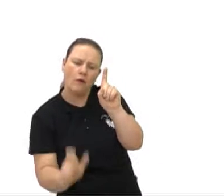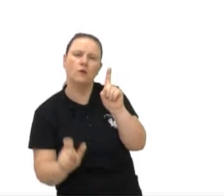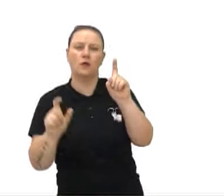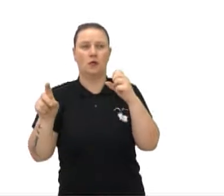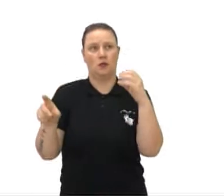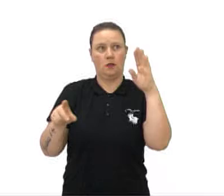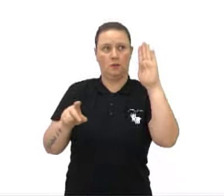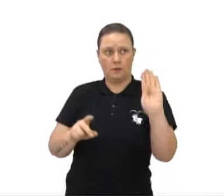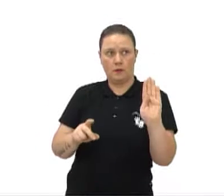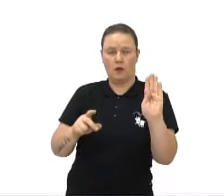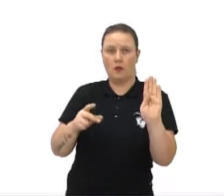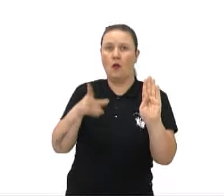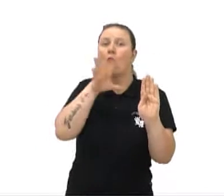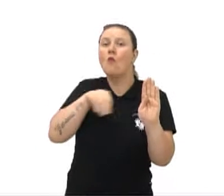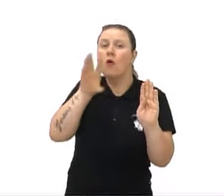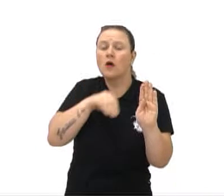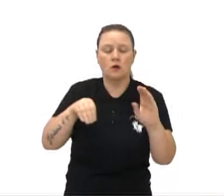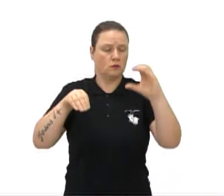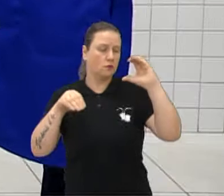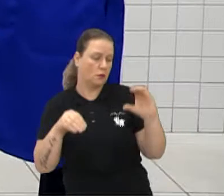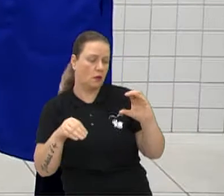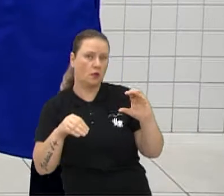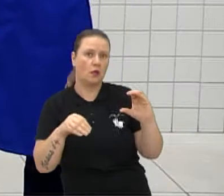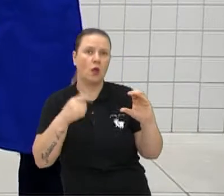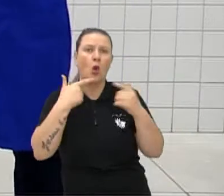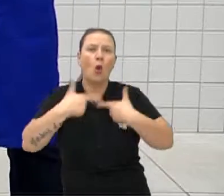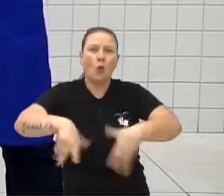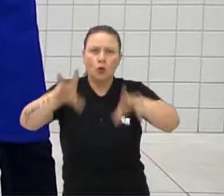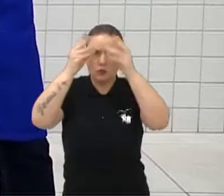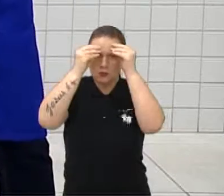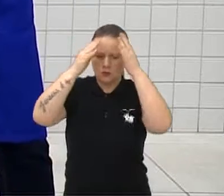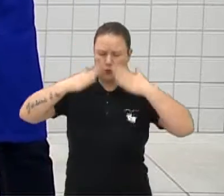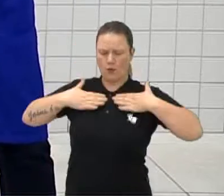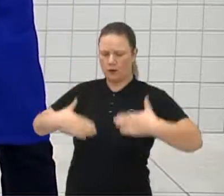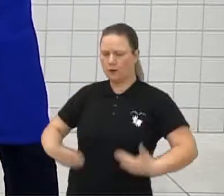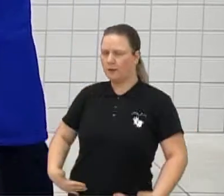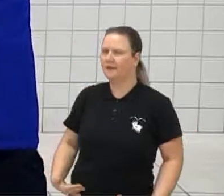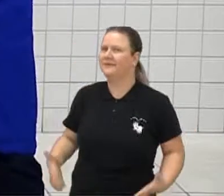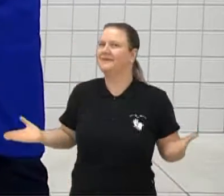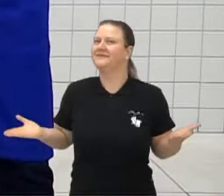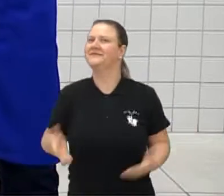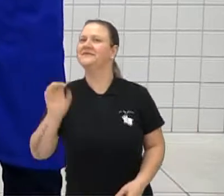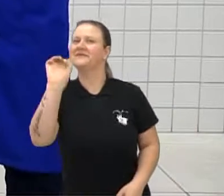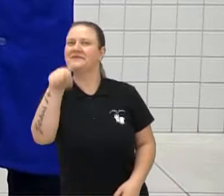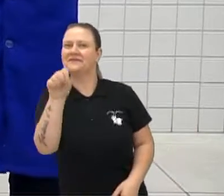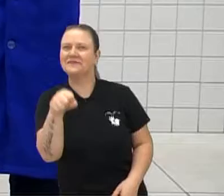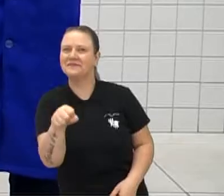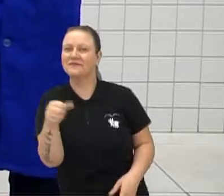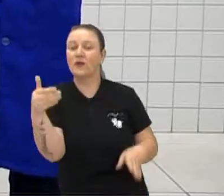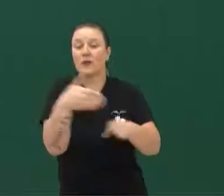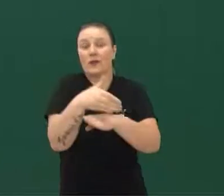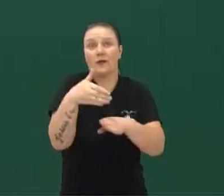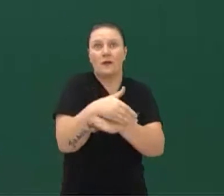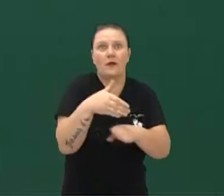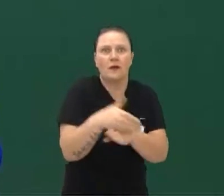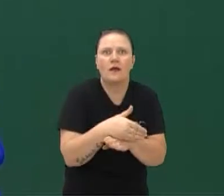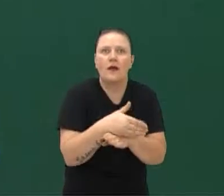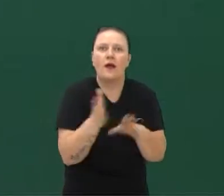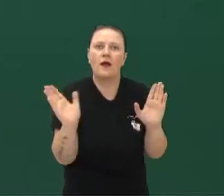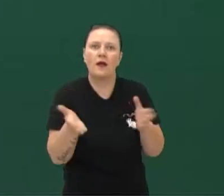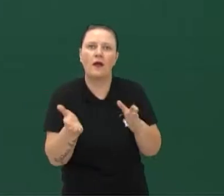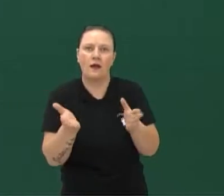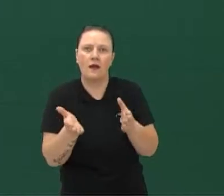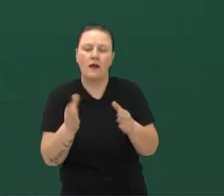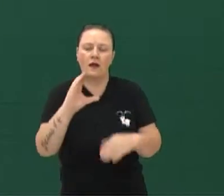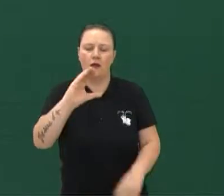Alternativa C, linguagem corporal. Agora sim, você vai participar. Entre aí